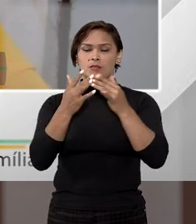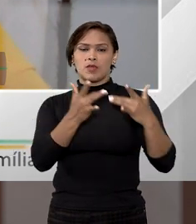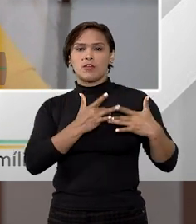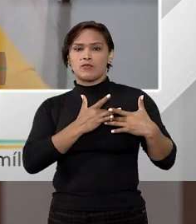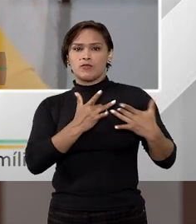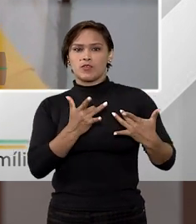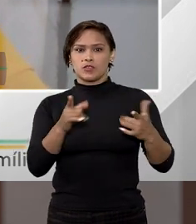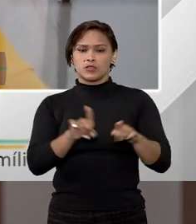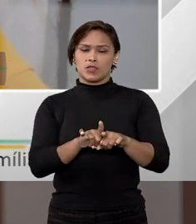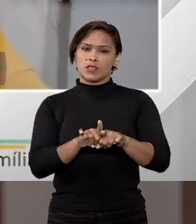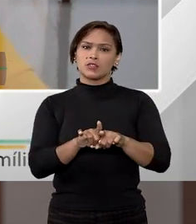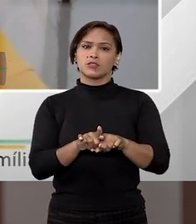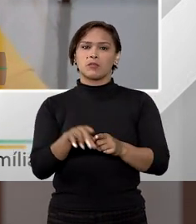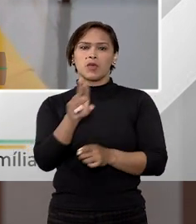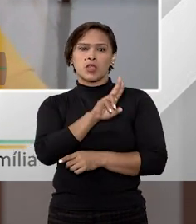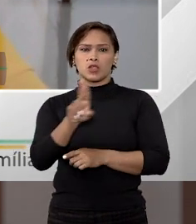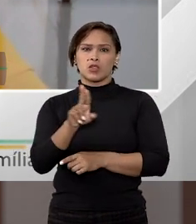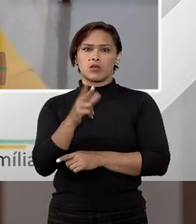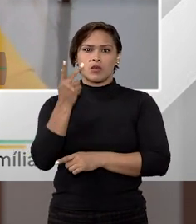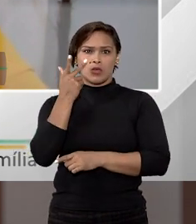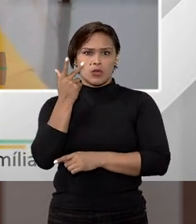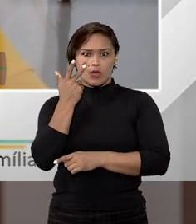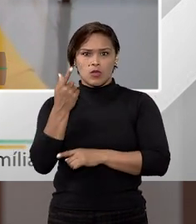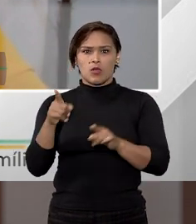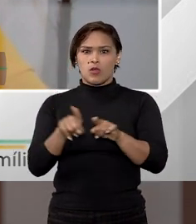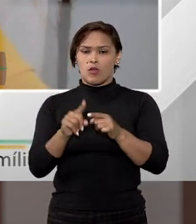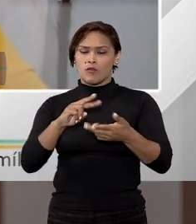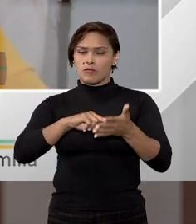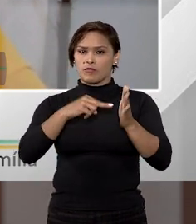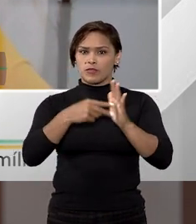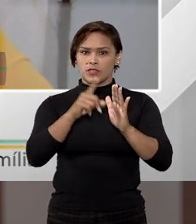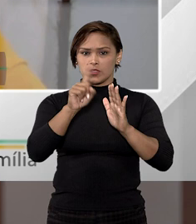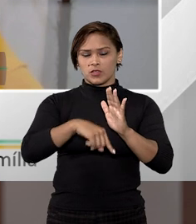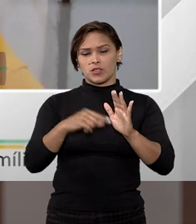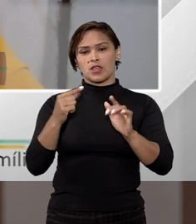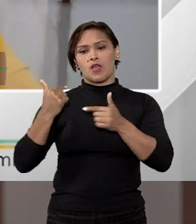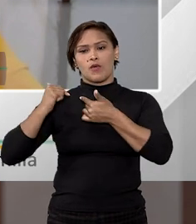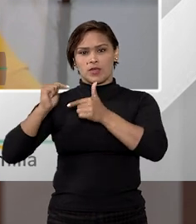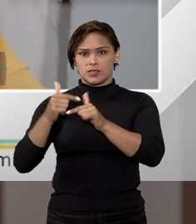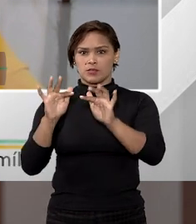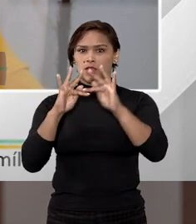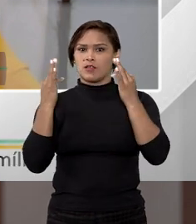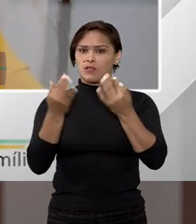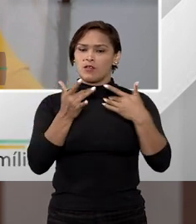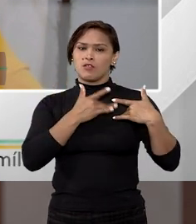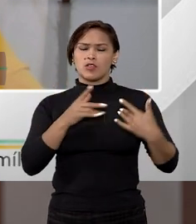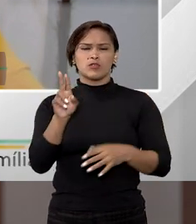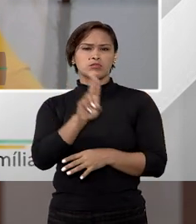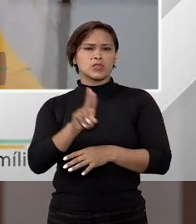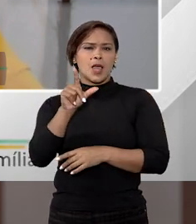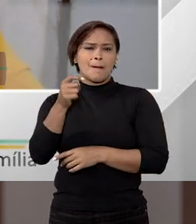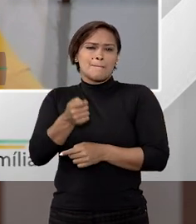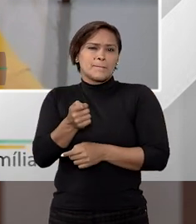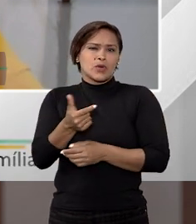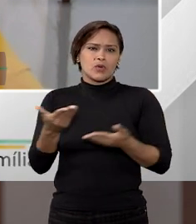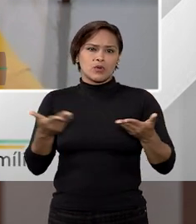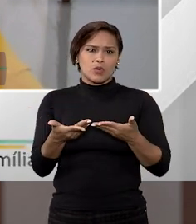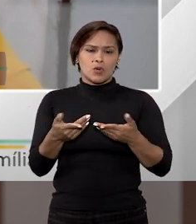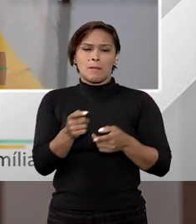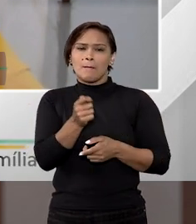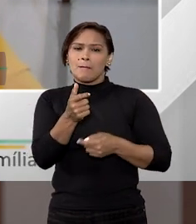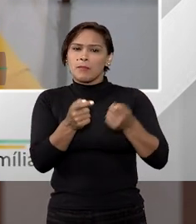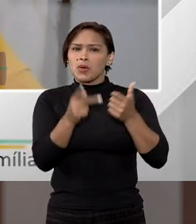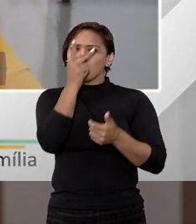voluntário ou também chamado de convencional, esse bem de família voluntário, ele não é muito utilizado hoje,